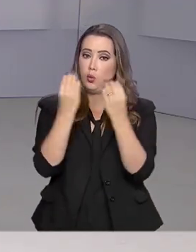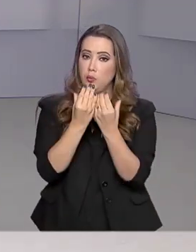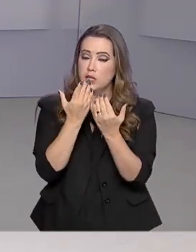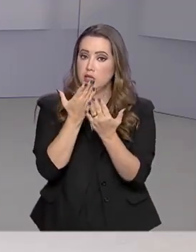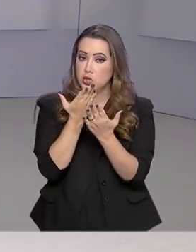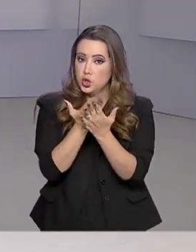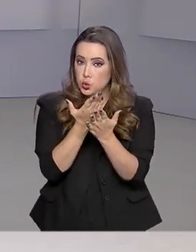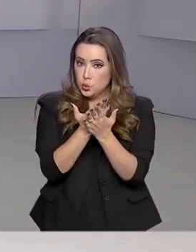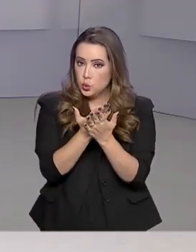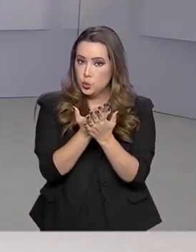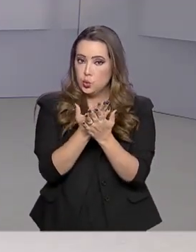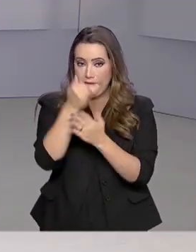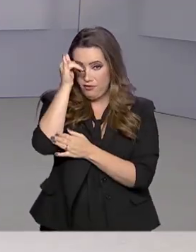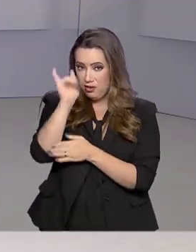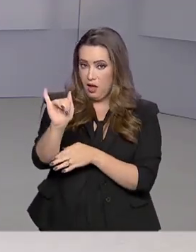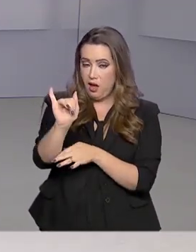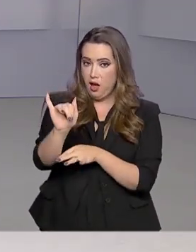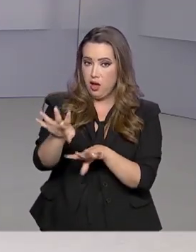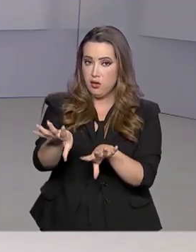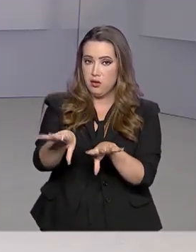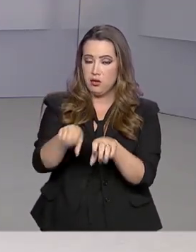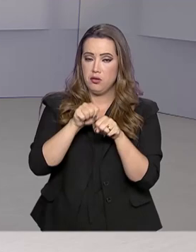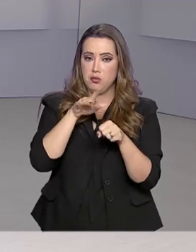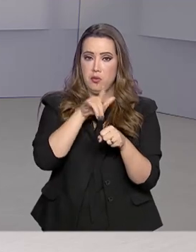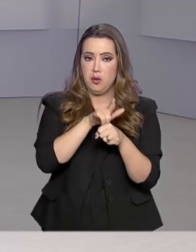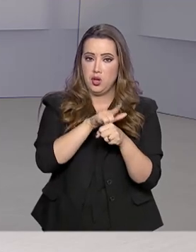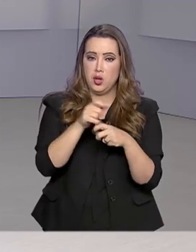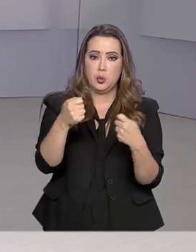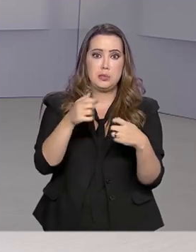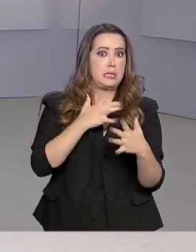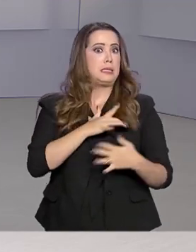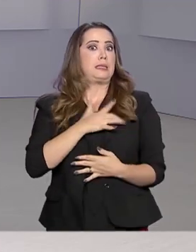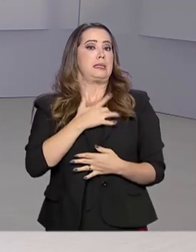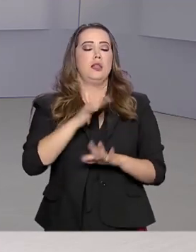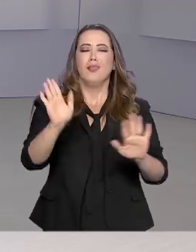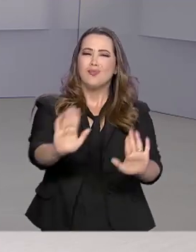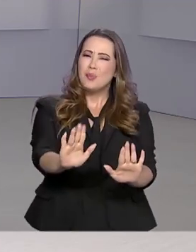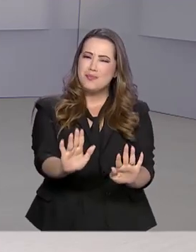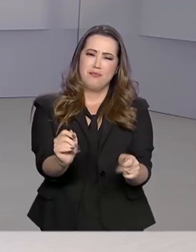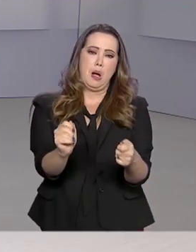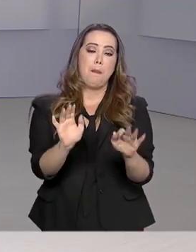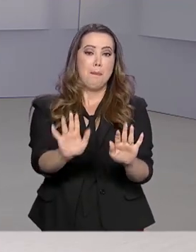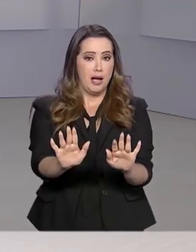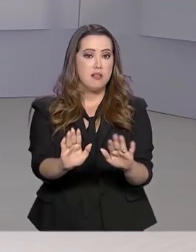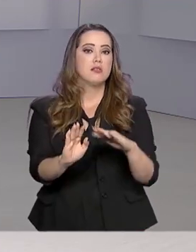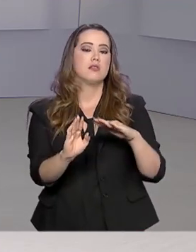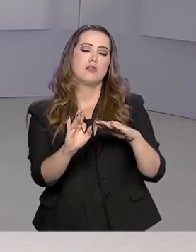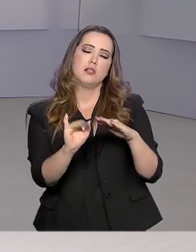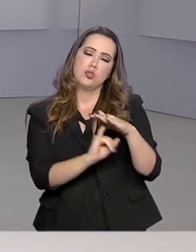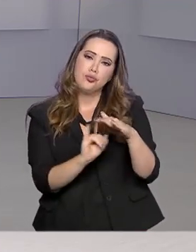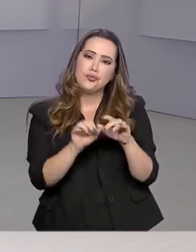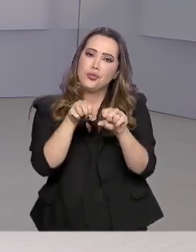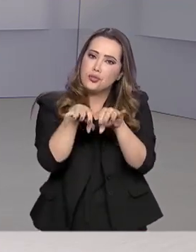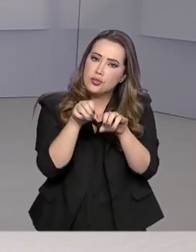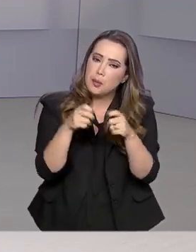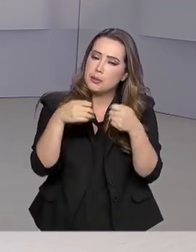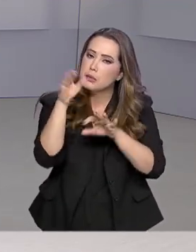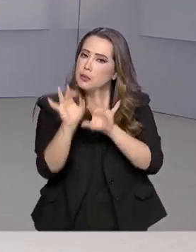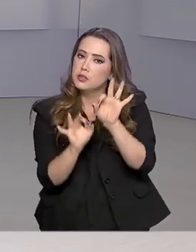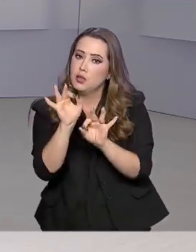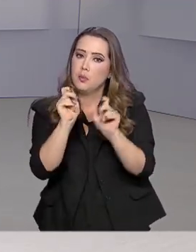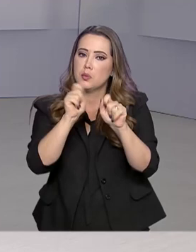coronavírus. Segundo ele, não há razão para pânico, mas as instituições de ensino precisam se planejar para a